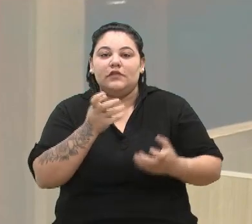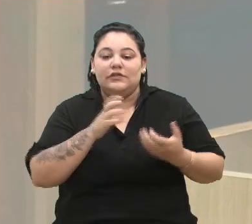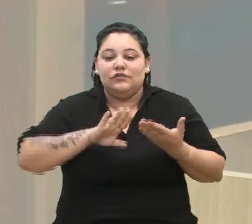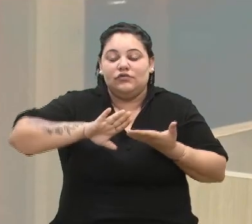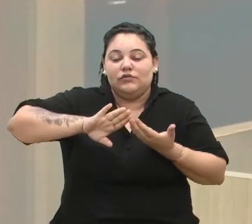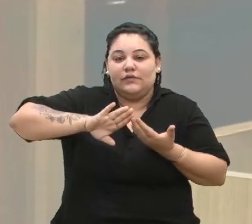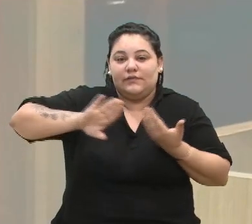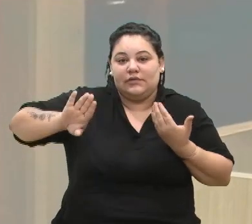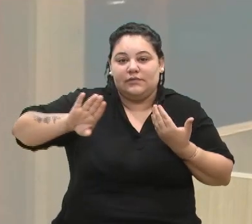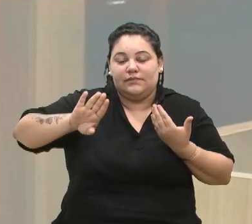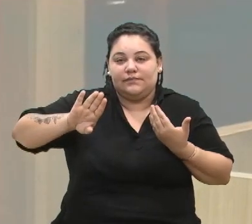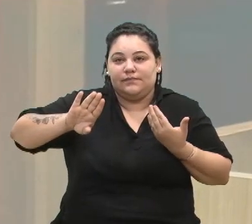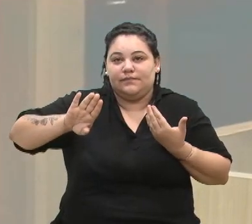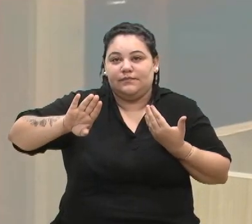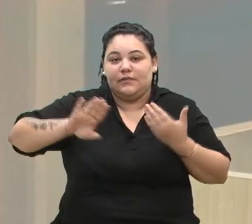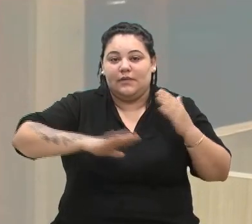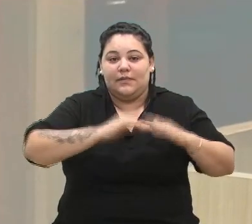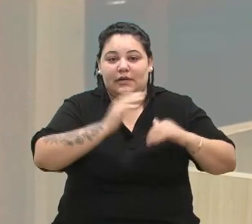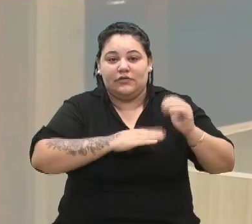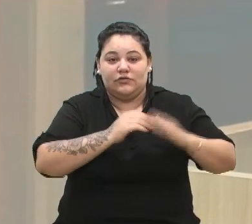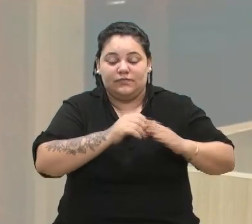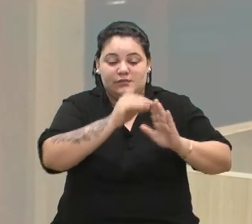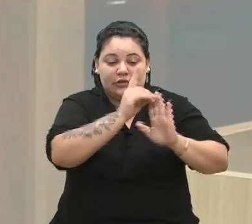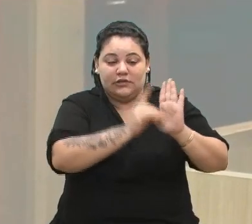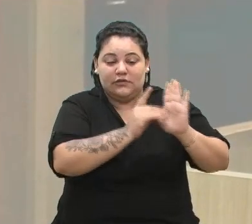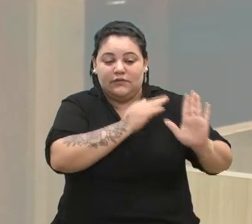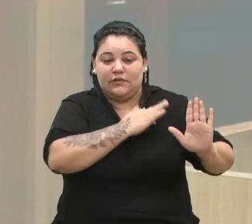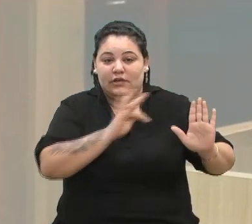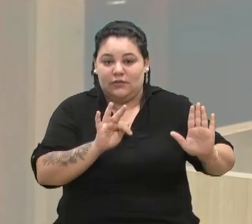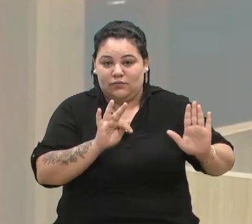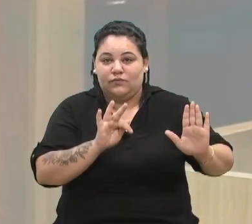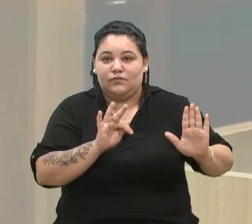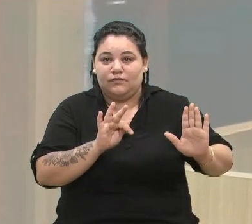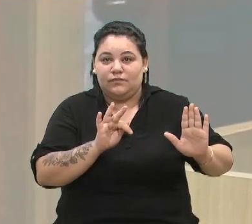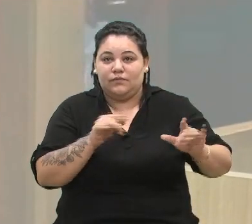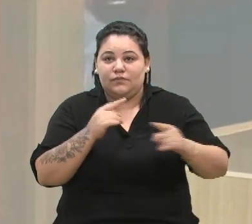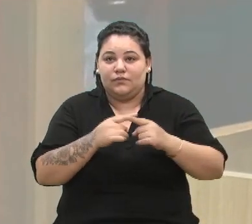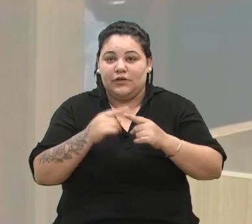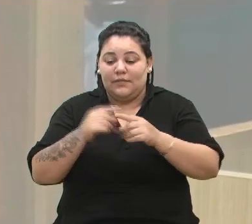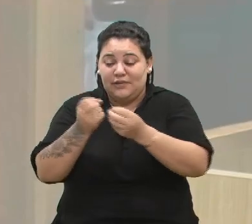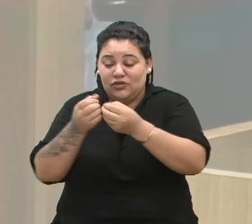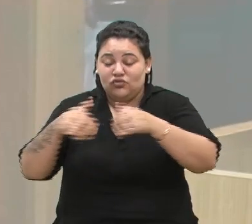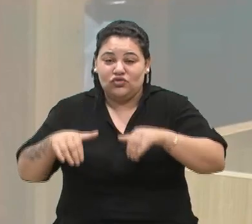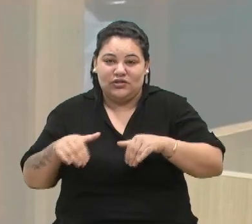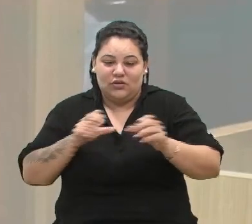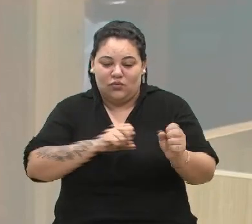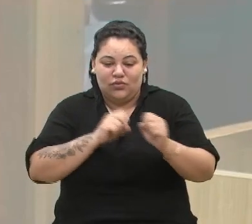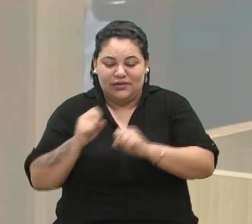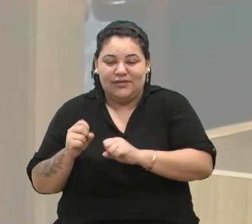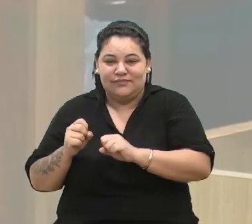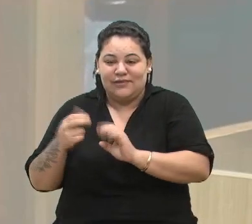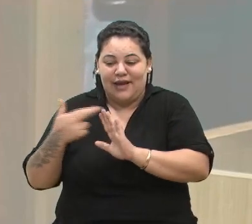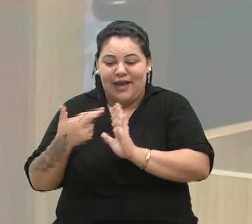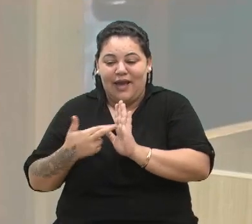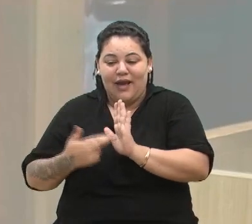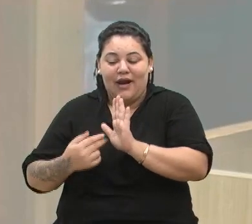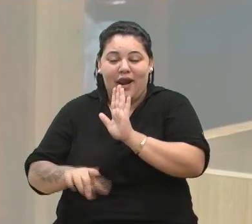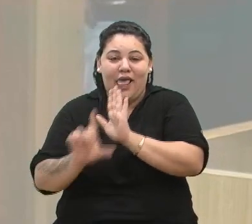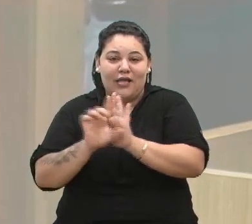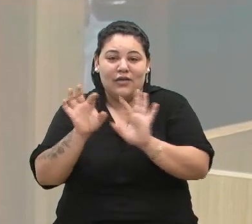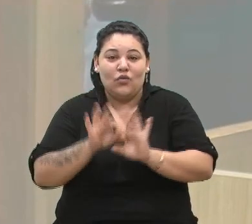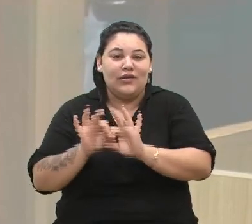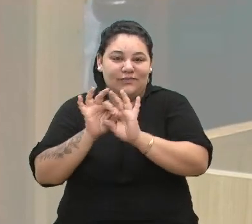validade prática do decreto federal, o qual extrapola o poder regulamentador da União. E aqui foi fundamentado pelo